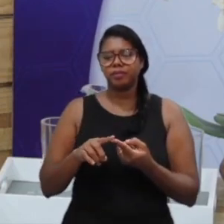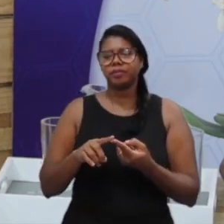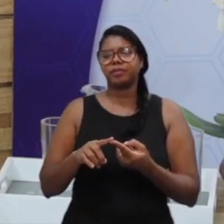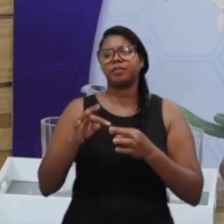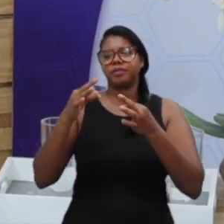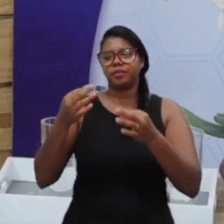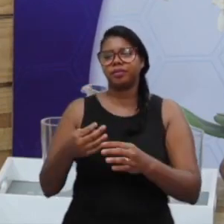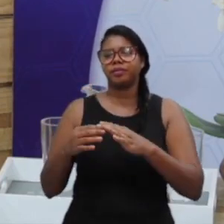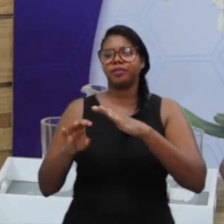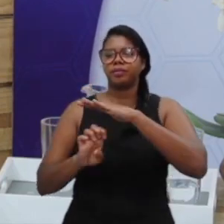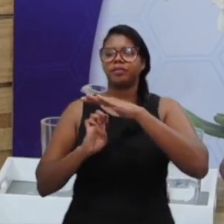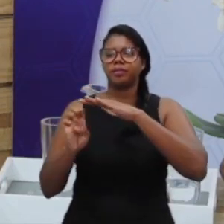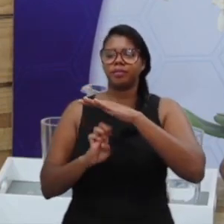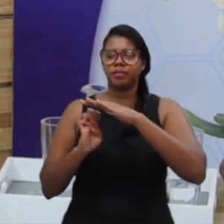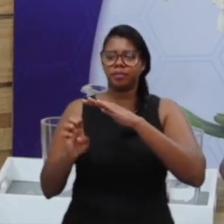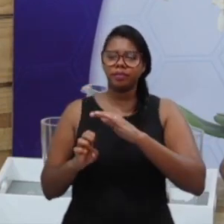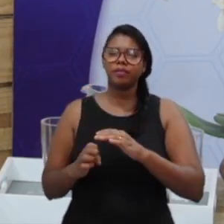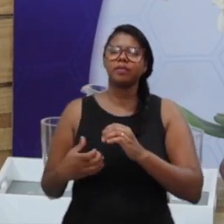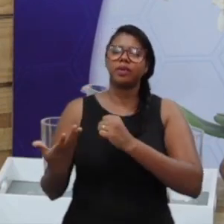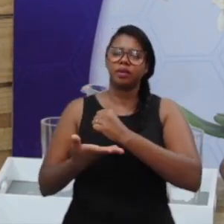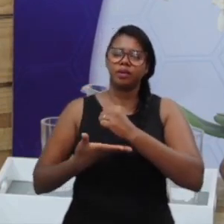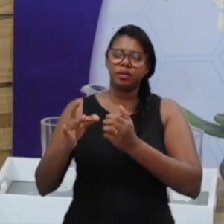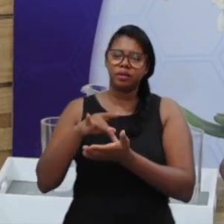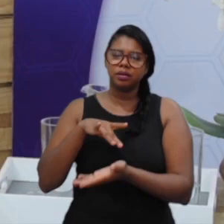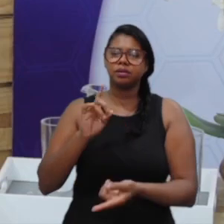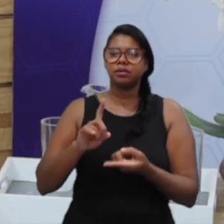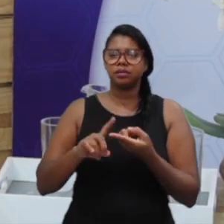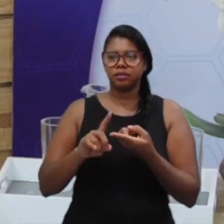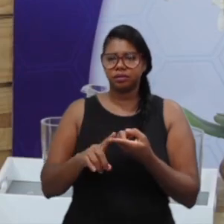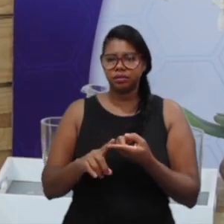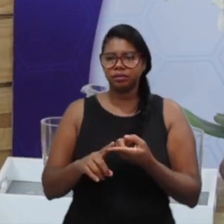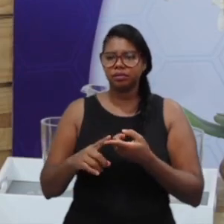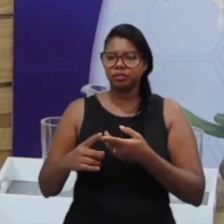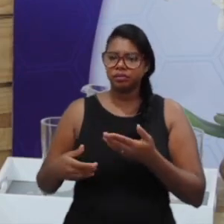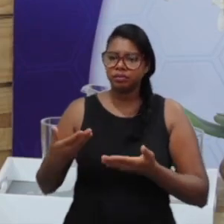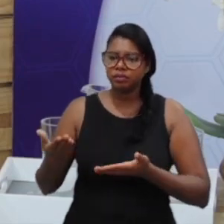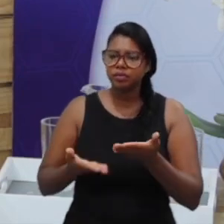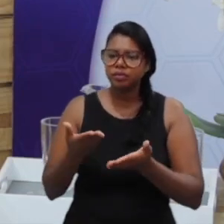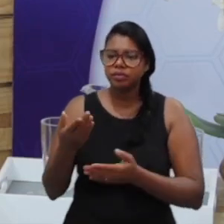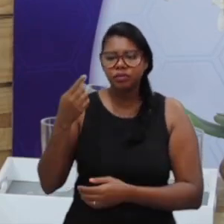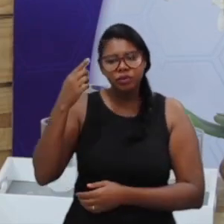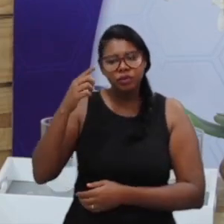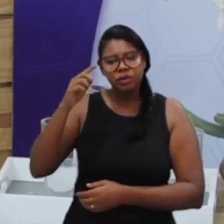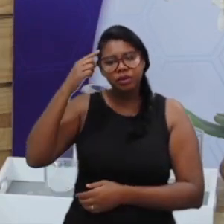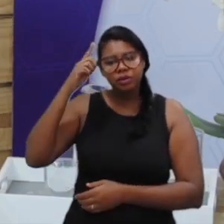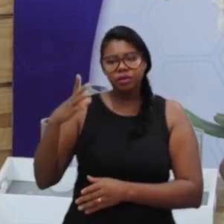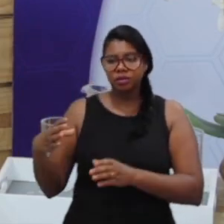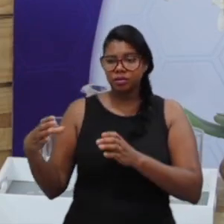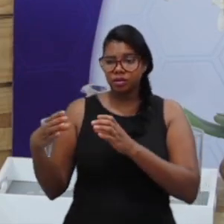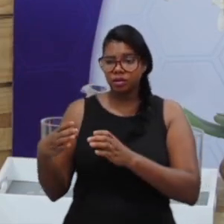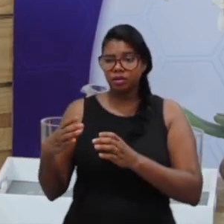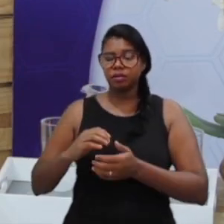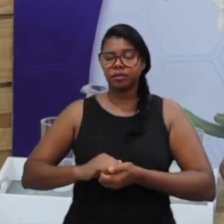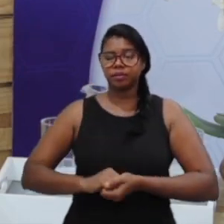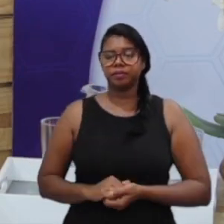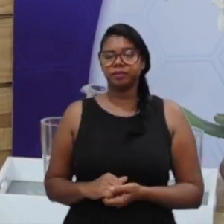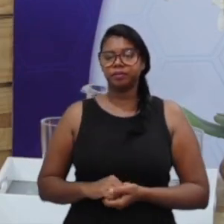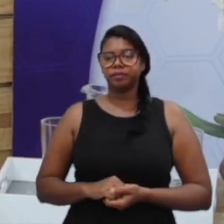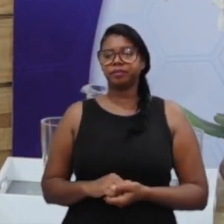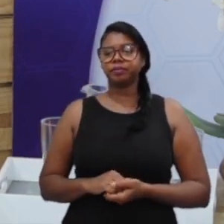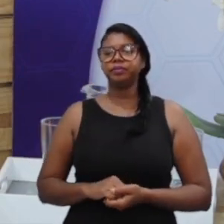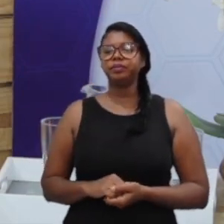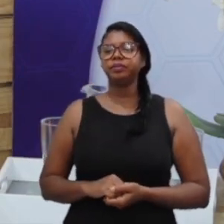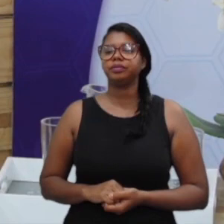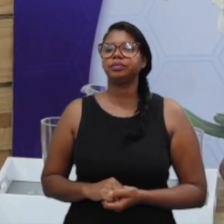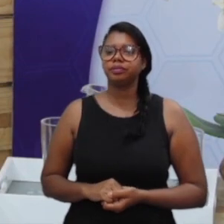Então, é baseado nisso que a gente acompanha o dia a dia, o